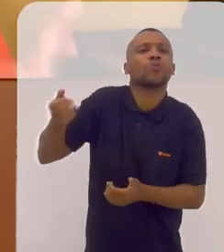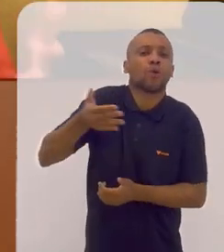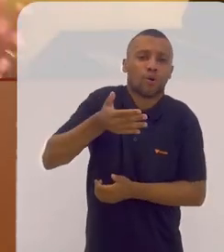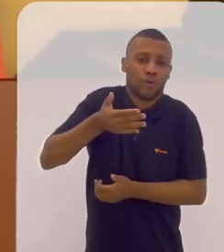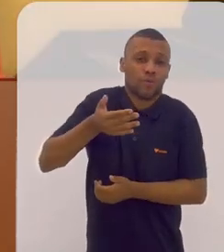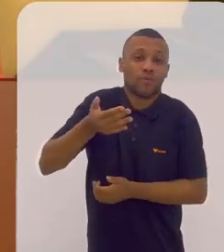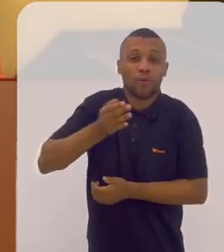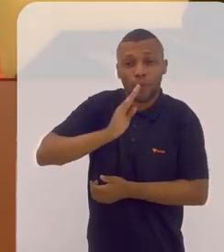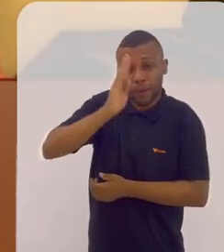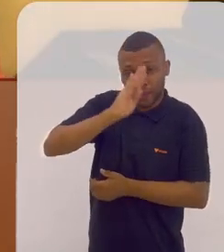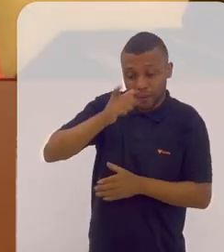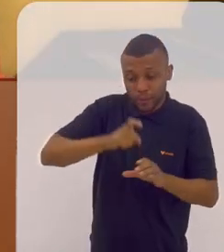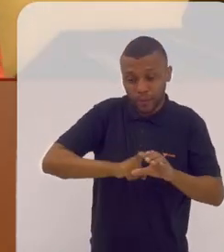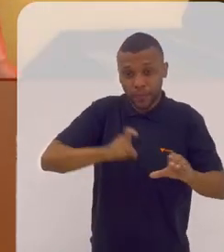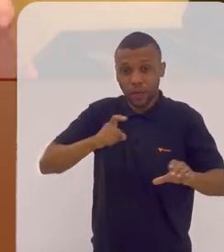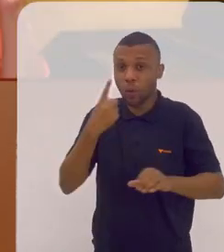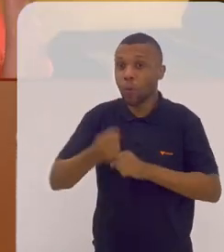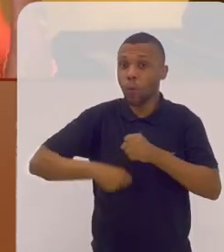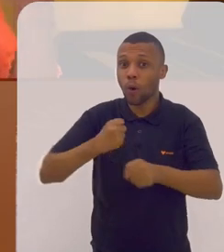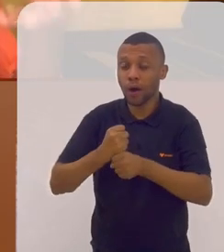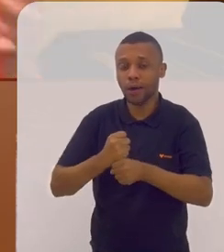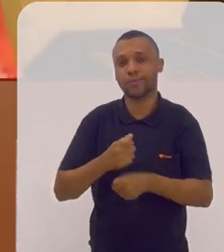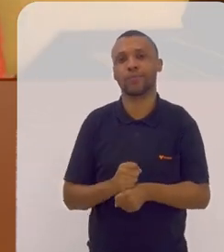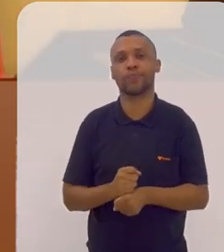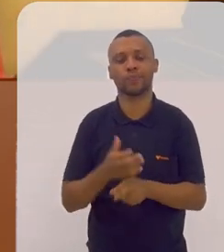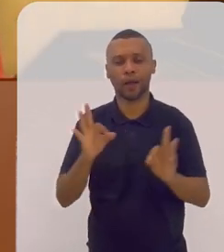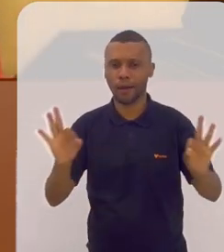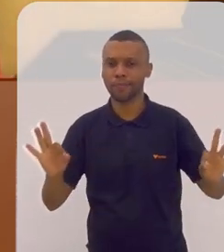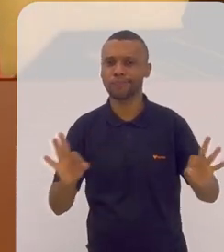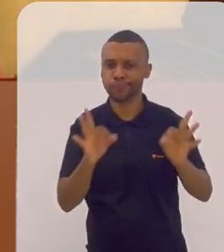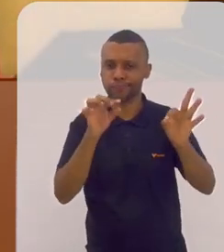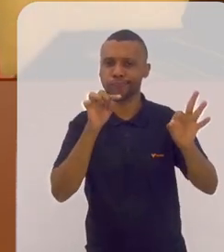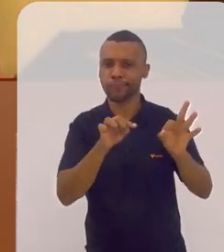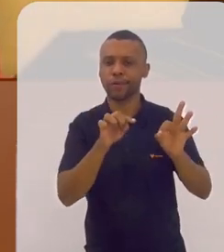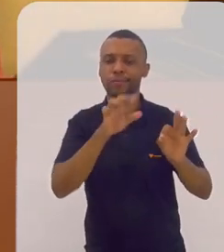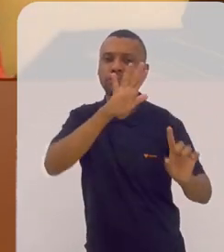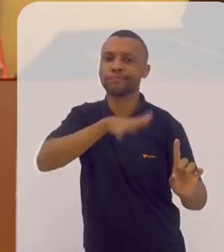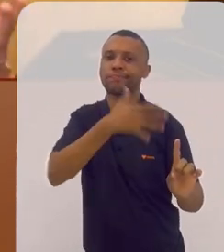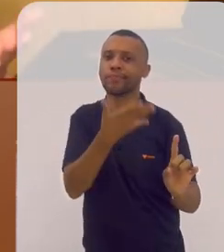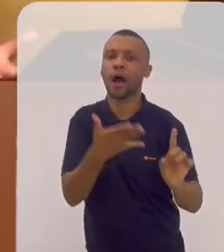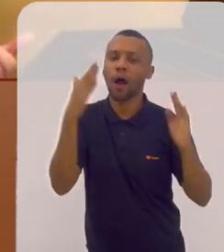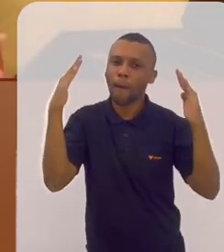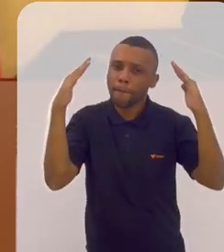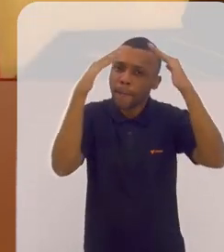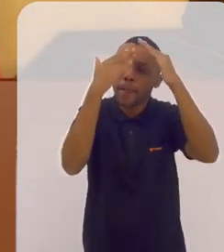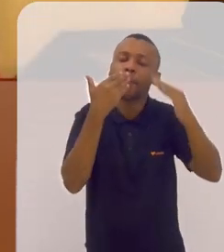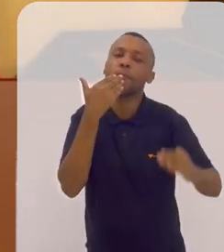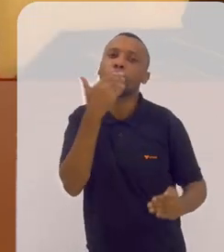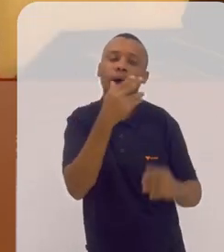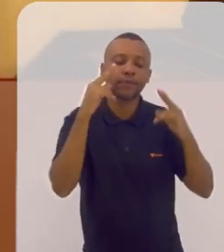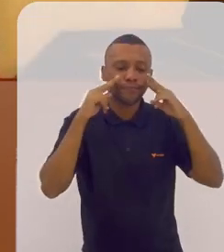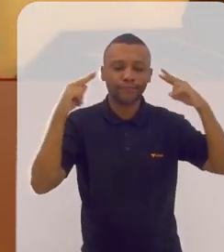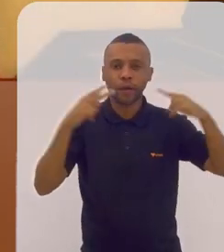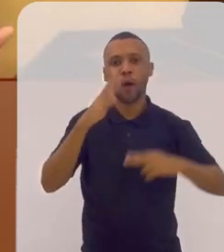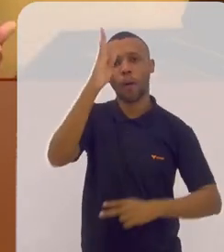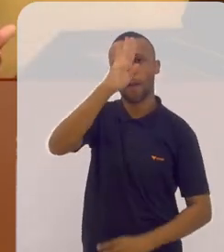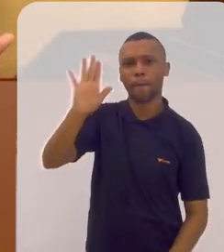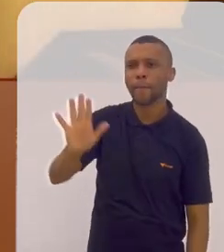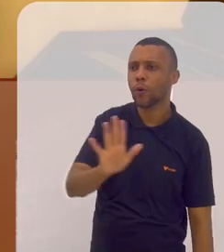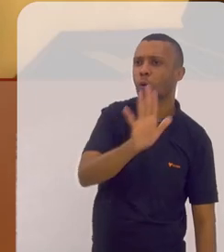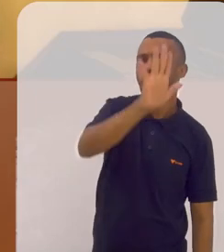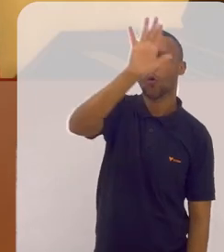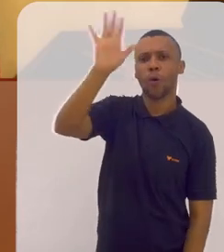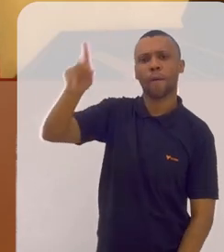assim que o Papa é eleito ele dedica uma missa ao Papa e pede que o Papa reconheça o